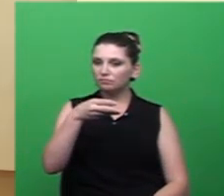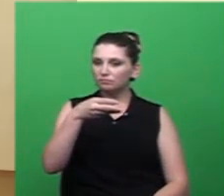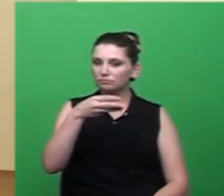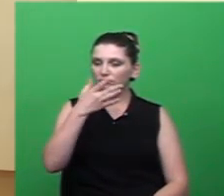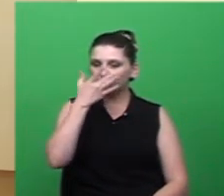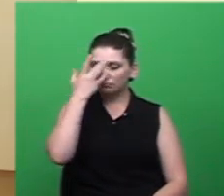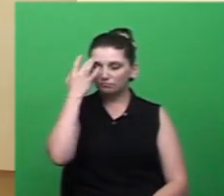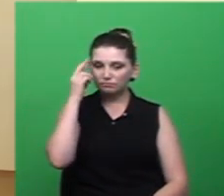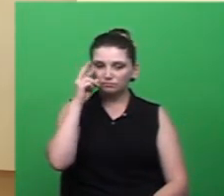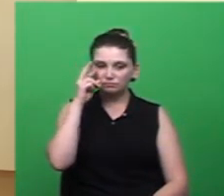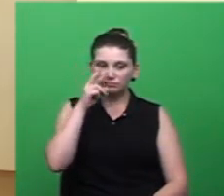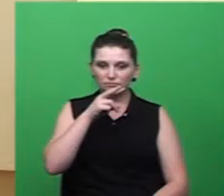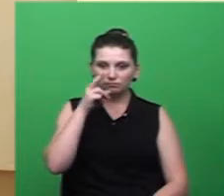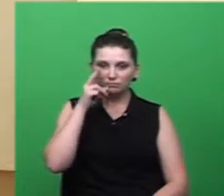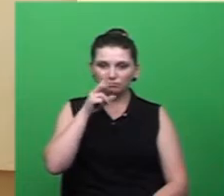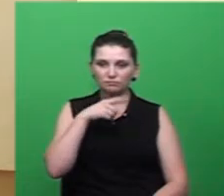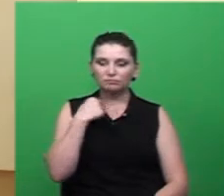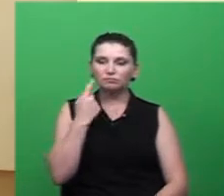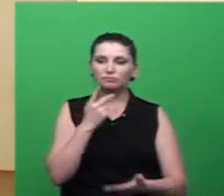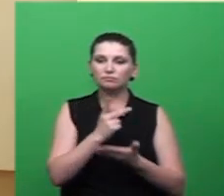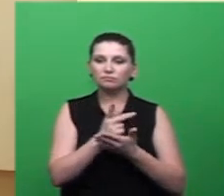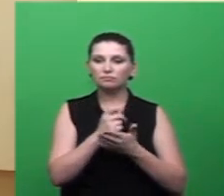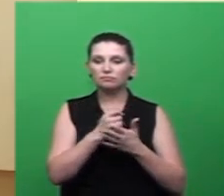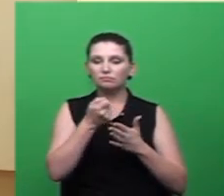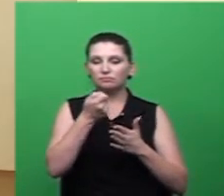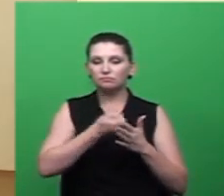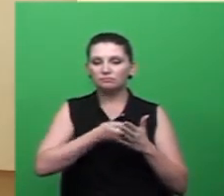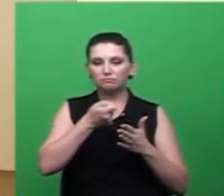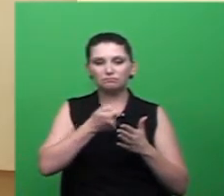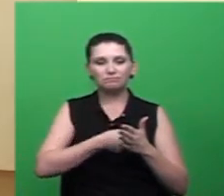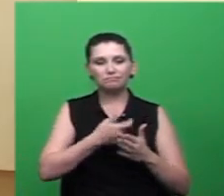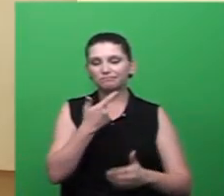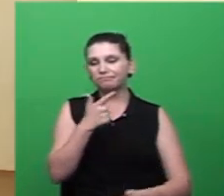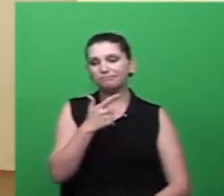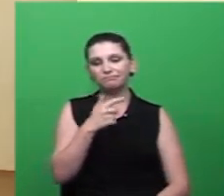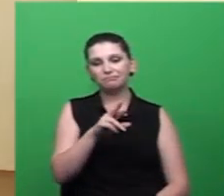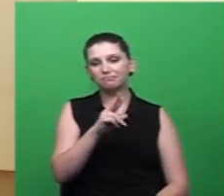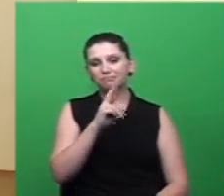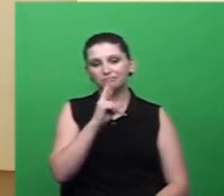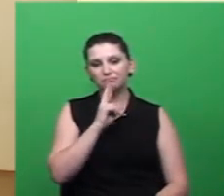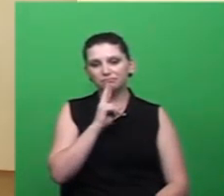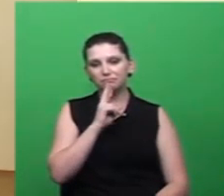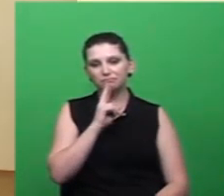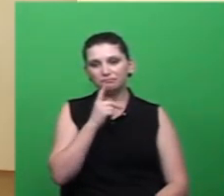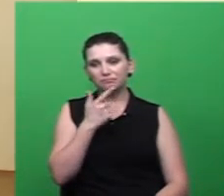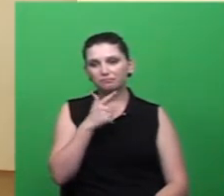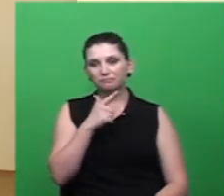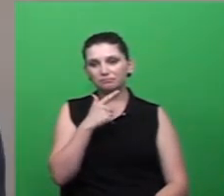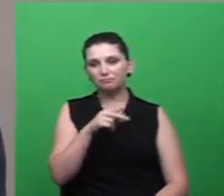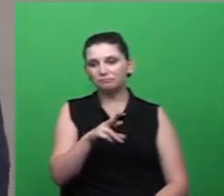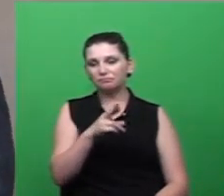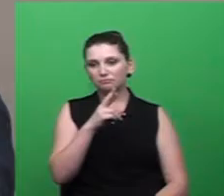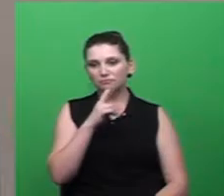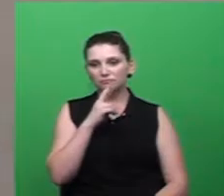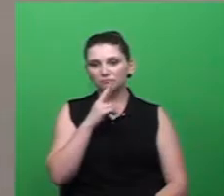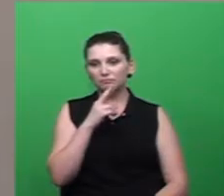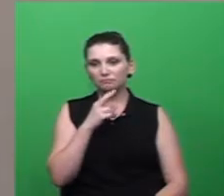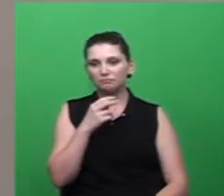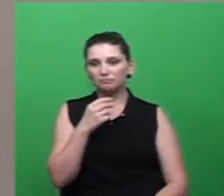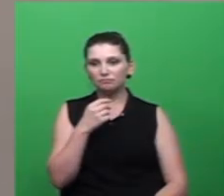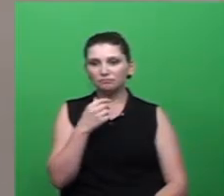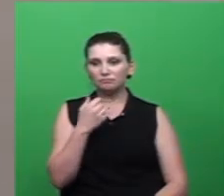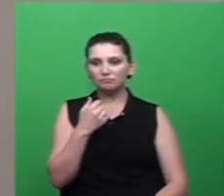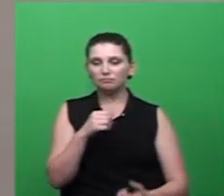cobrando isso direto e eu não tenho uma solução e uma resposta e está ali para